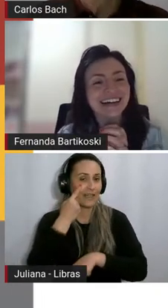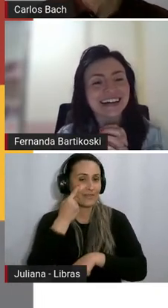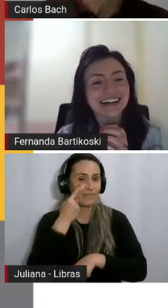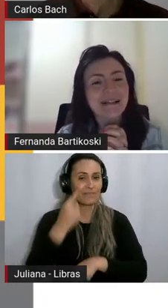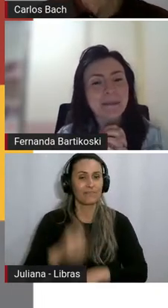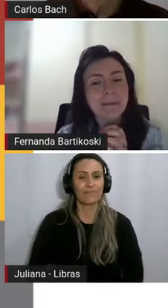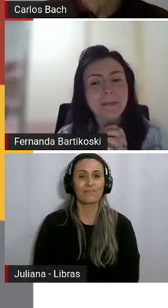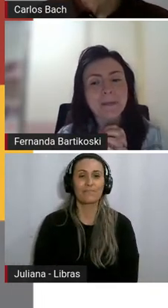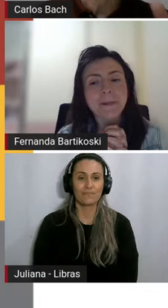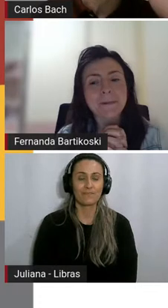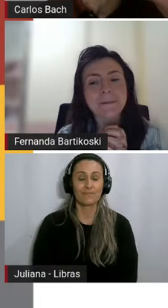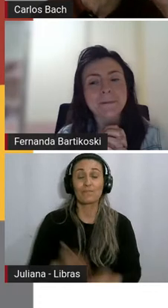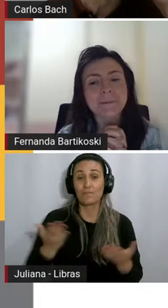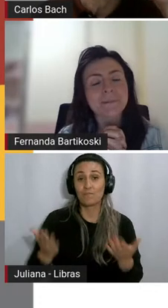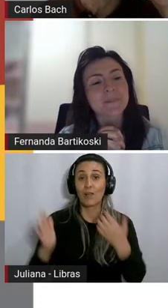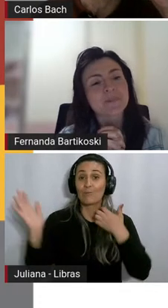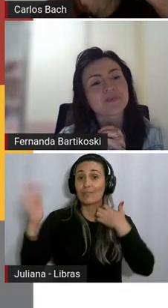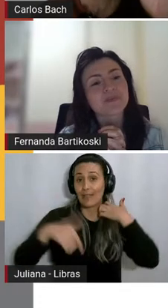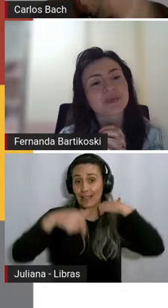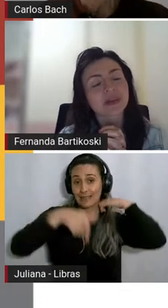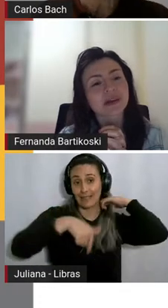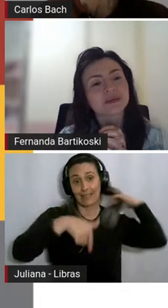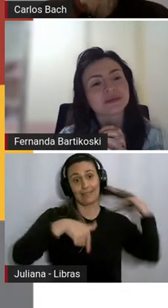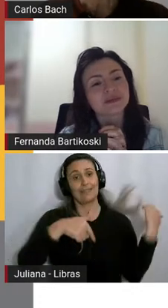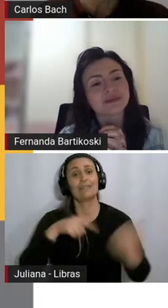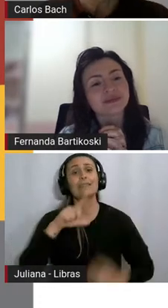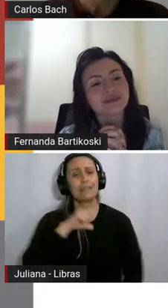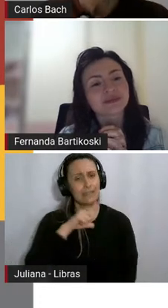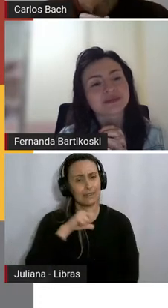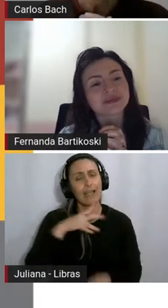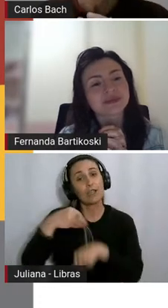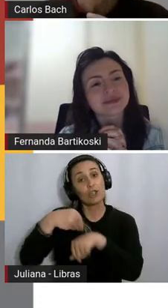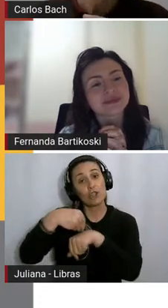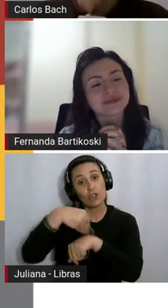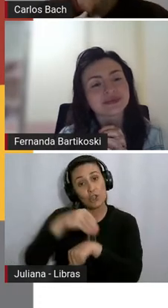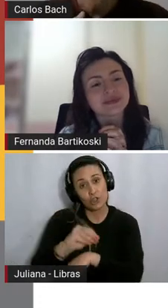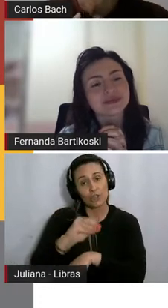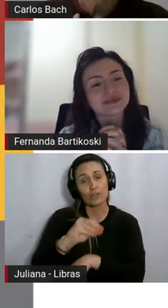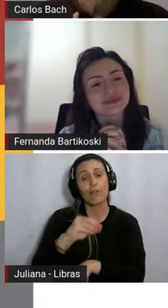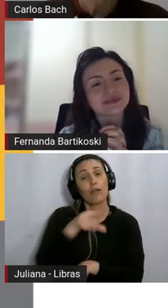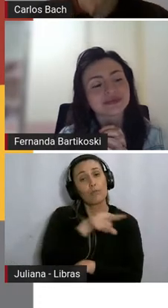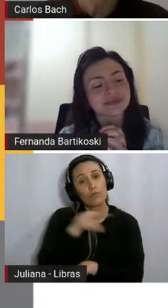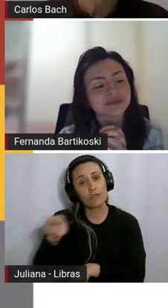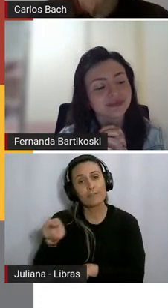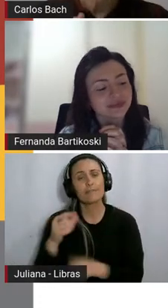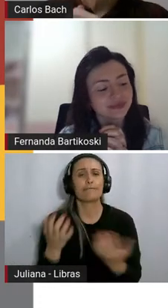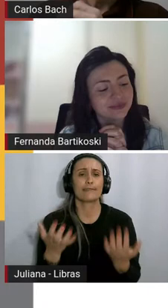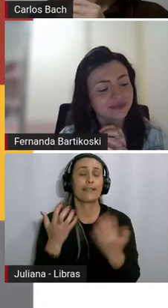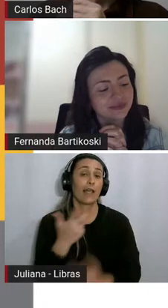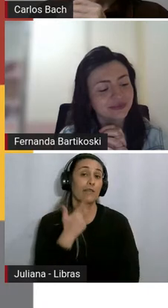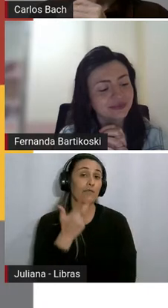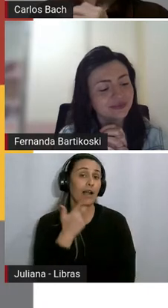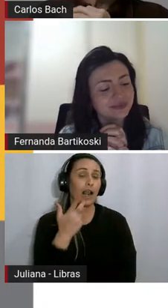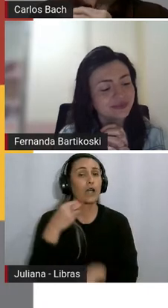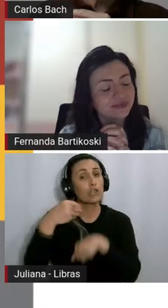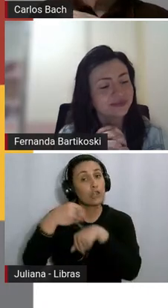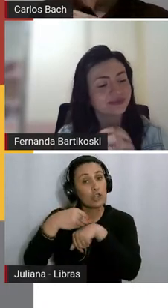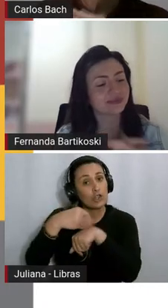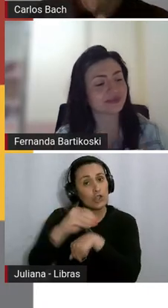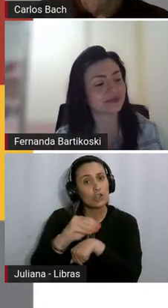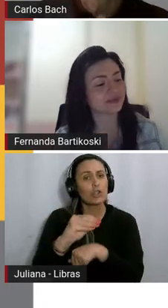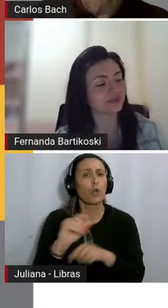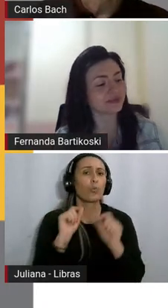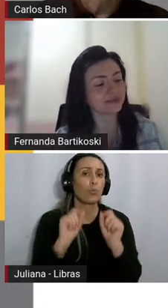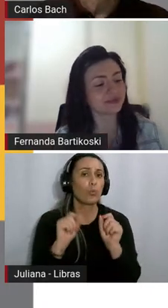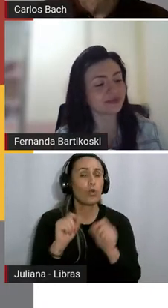traz aqui, né, Fernanda? Uma sugestão e é bem isso que a gente quer dizer é uma sugestão vocês podem